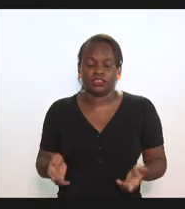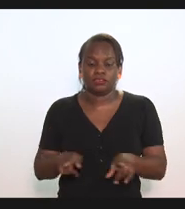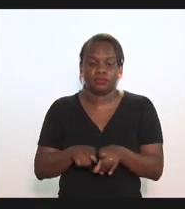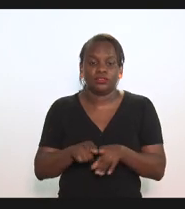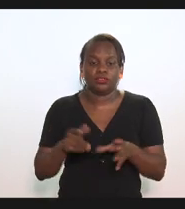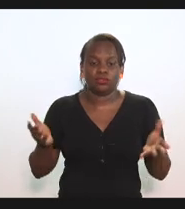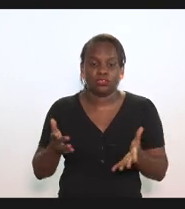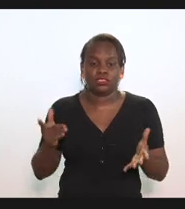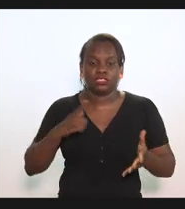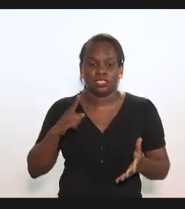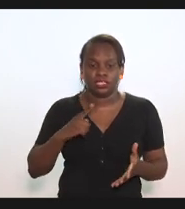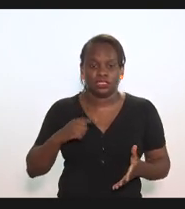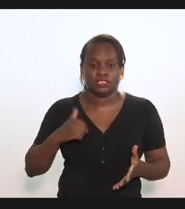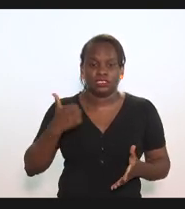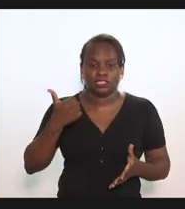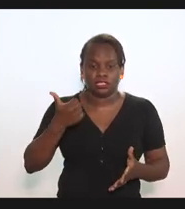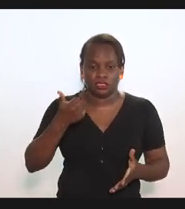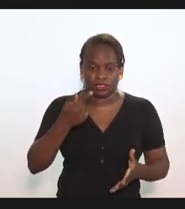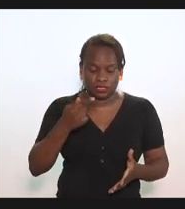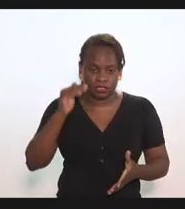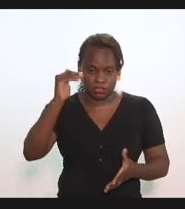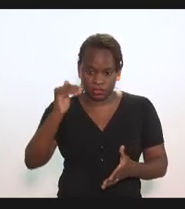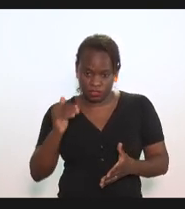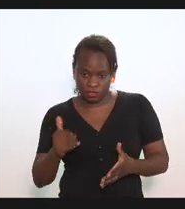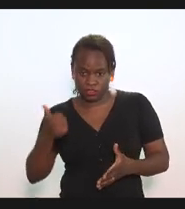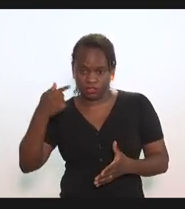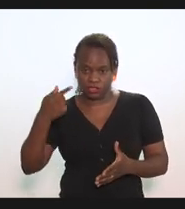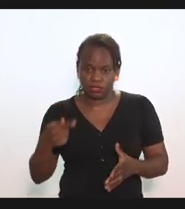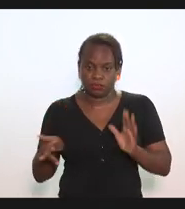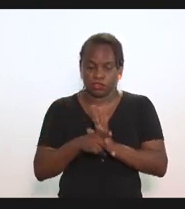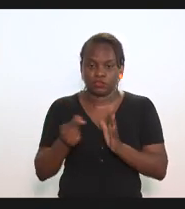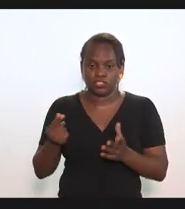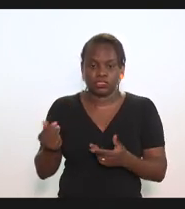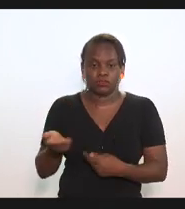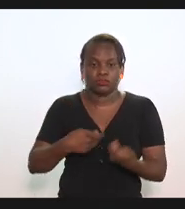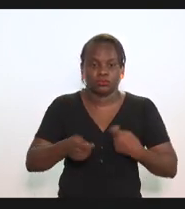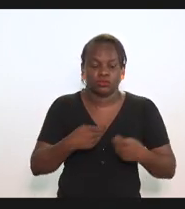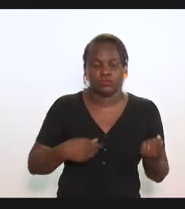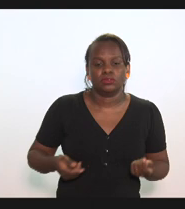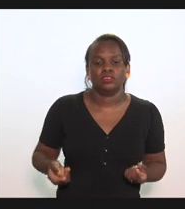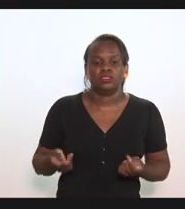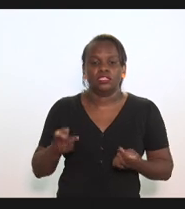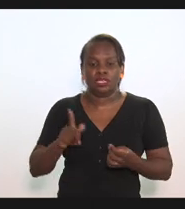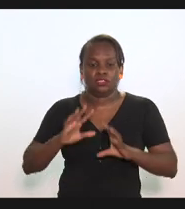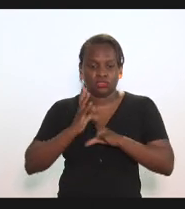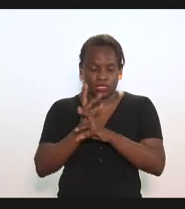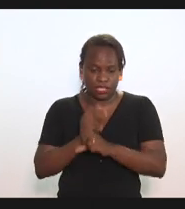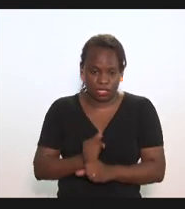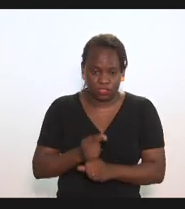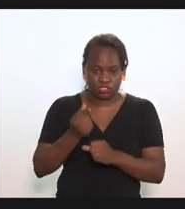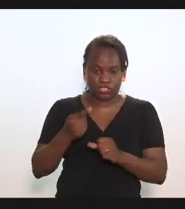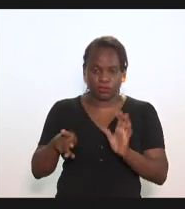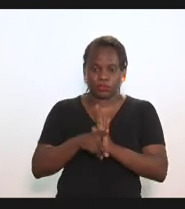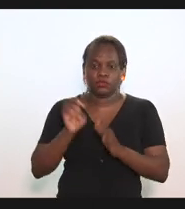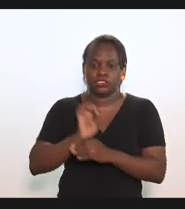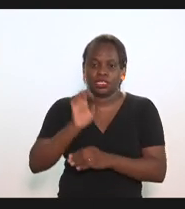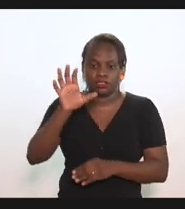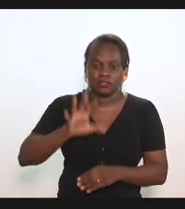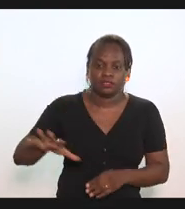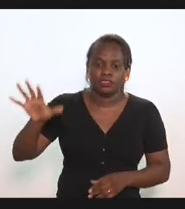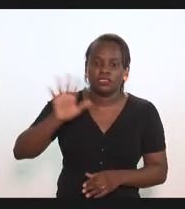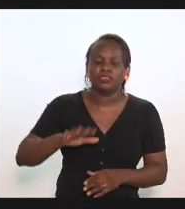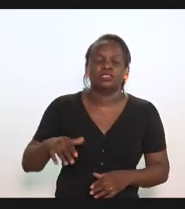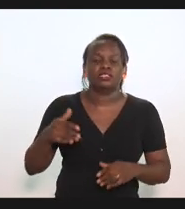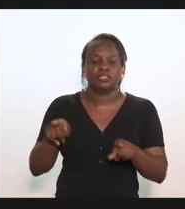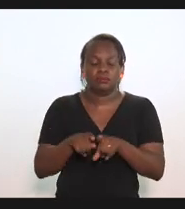estamos na 17ª posição em termos de receita corrente líquida que é o total da receita estadual e na